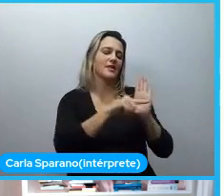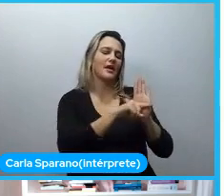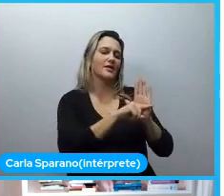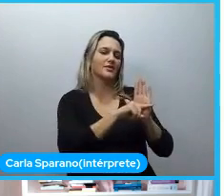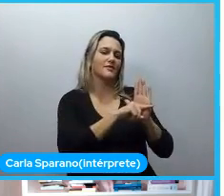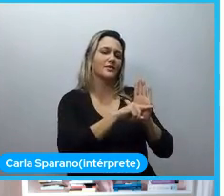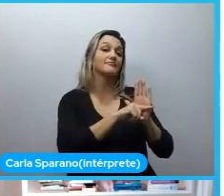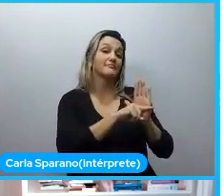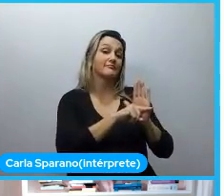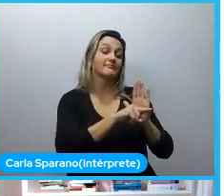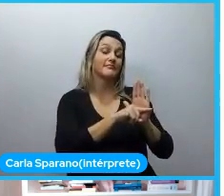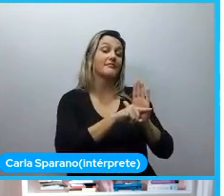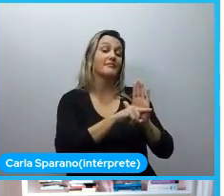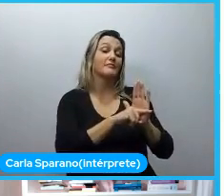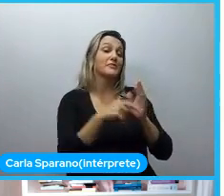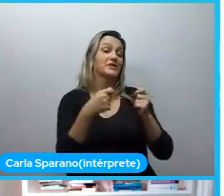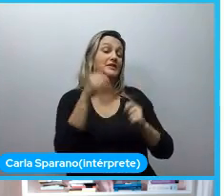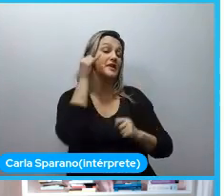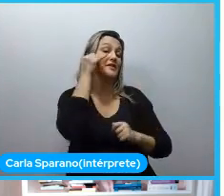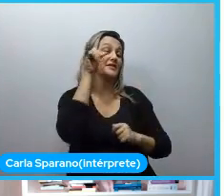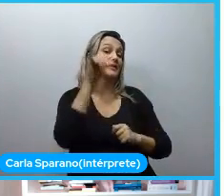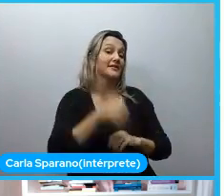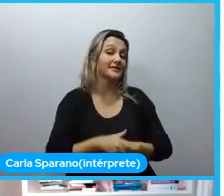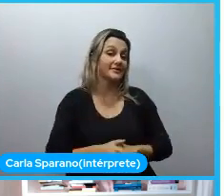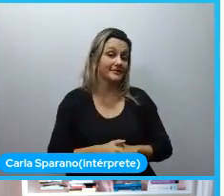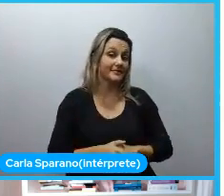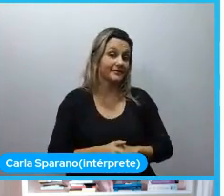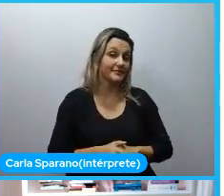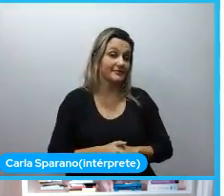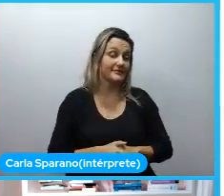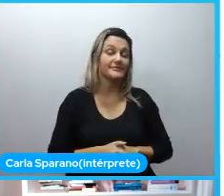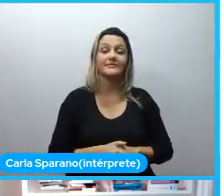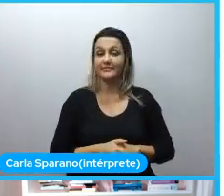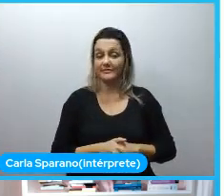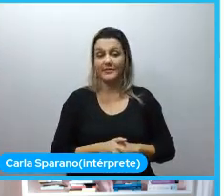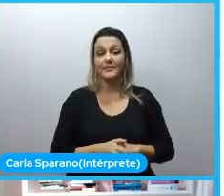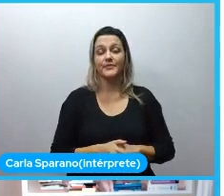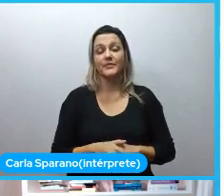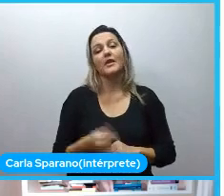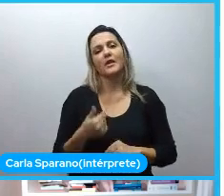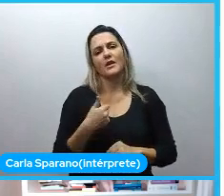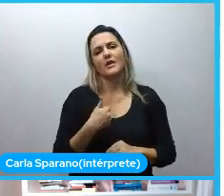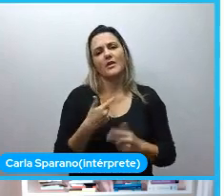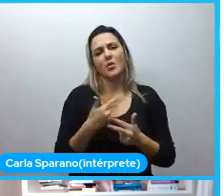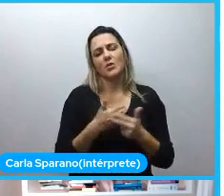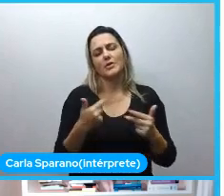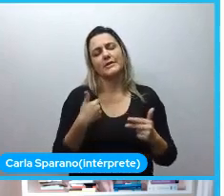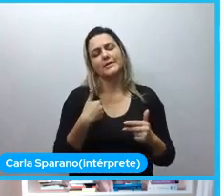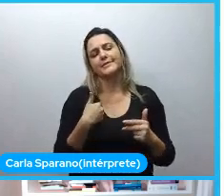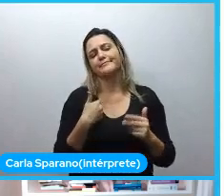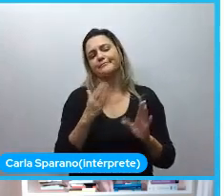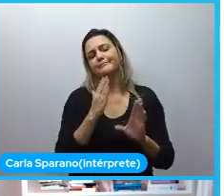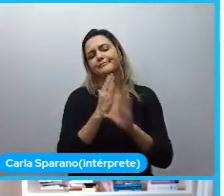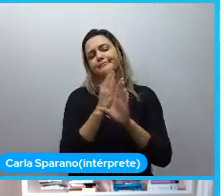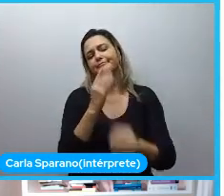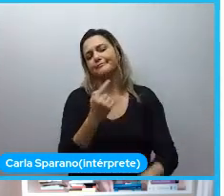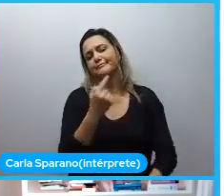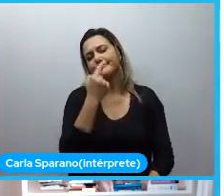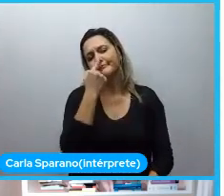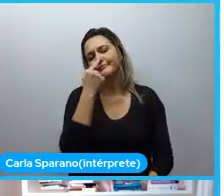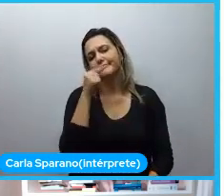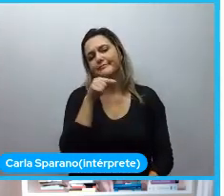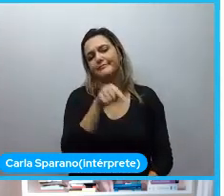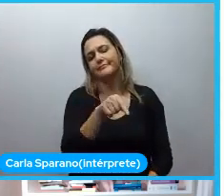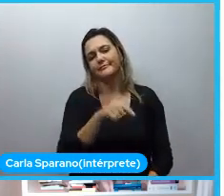eram coisas que a gente precisava evitar e acho que isso entrava e isso foi algo que eu me identifiquei muito esse ponto foi algo que eu identifiquei muito